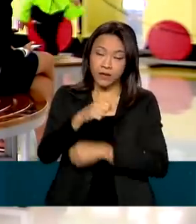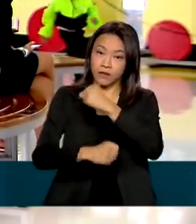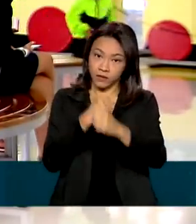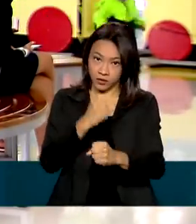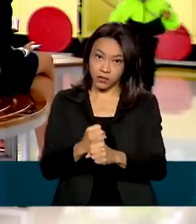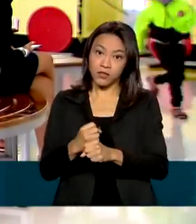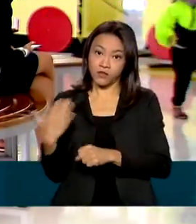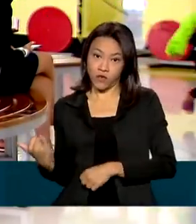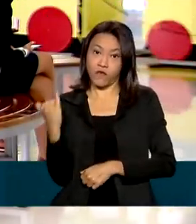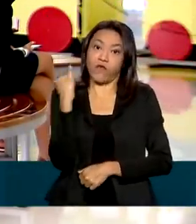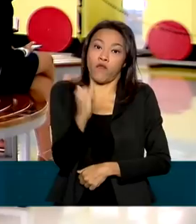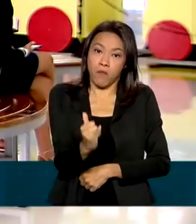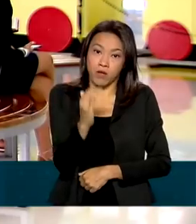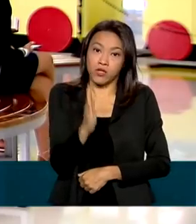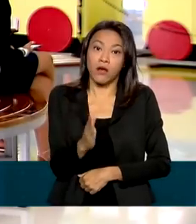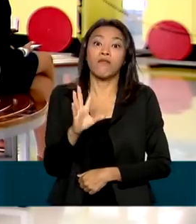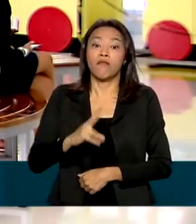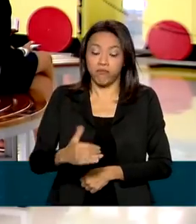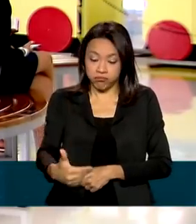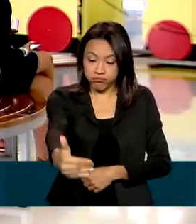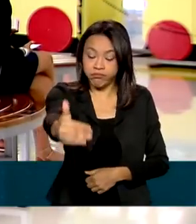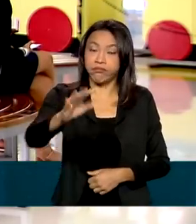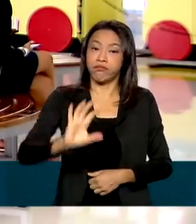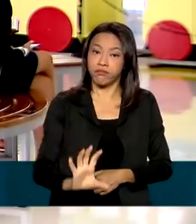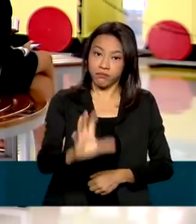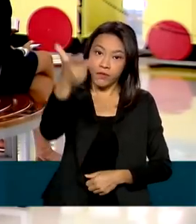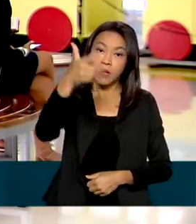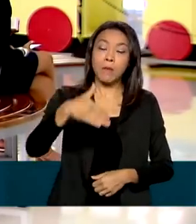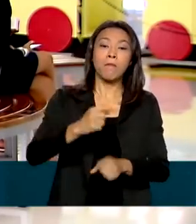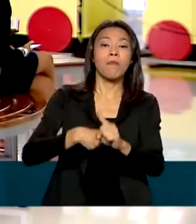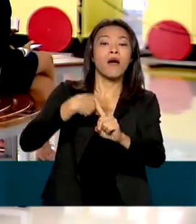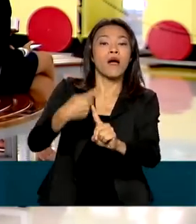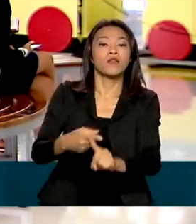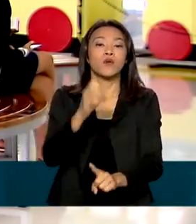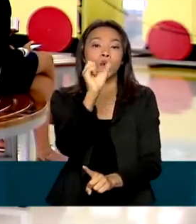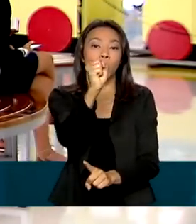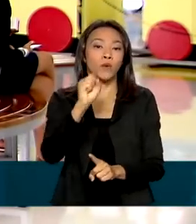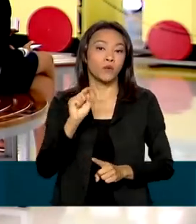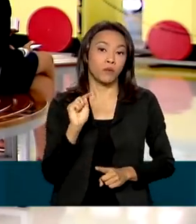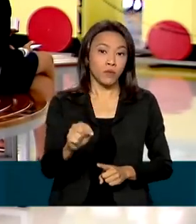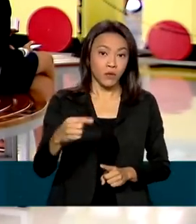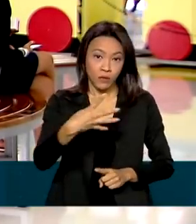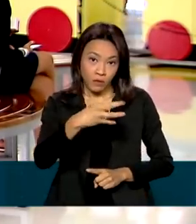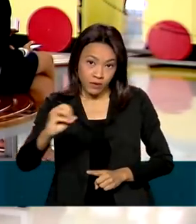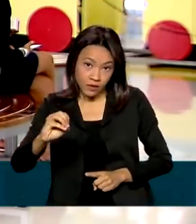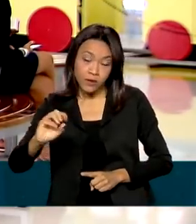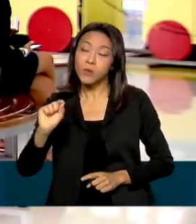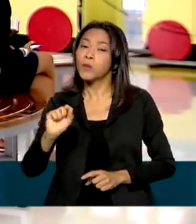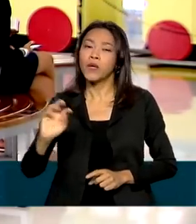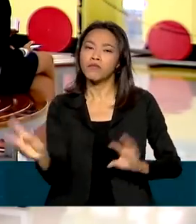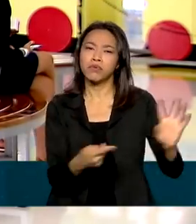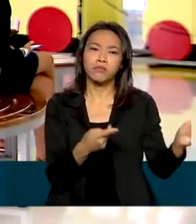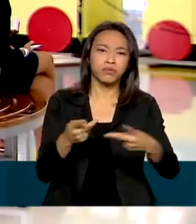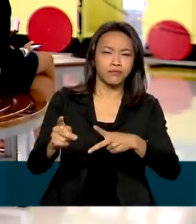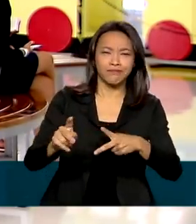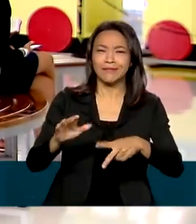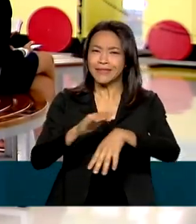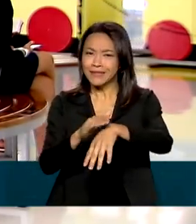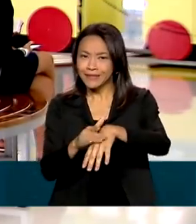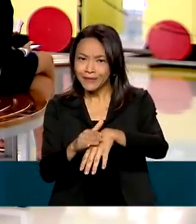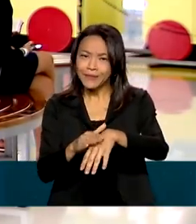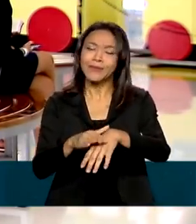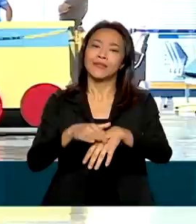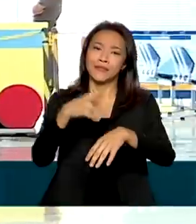segundo o Inca, devem ocorrer mais de 8.400 novos casos de câncer infantil